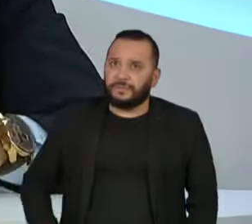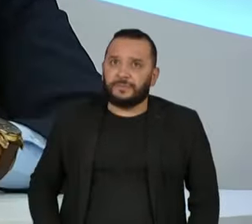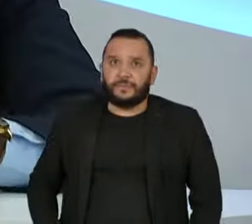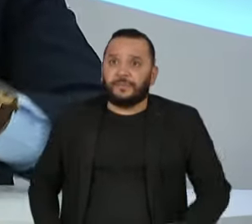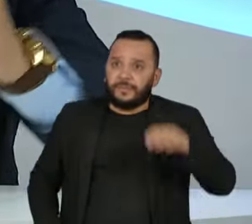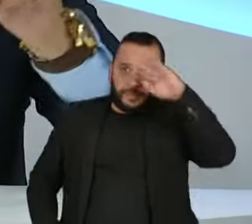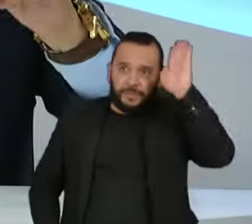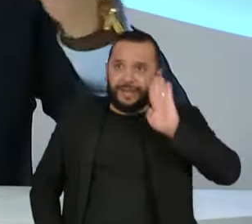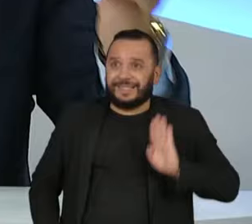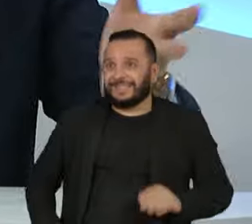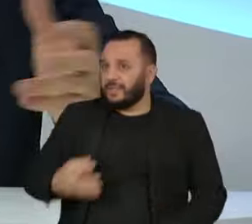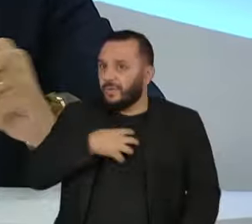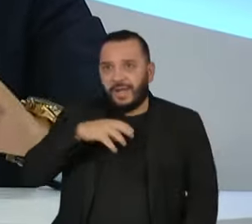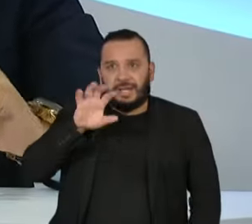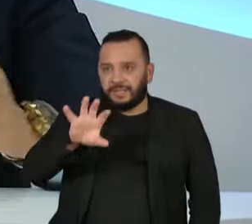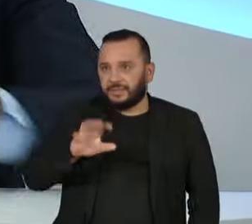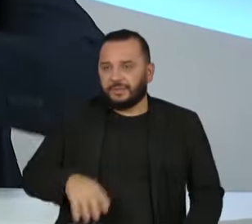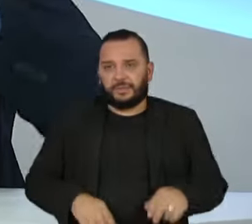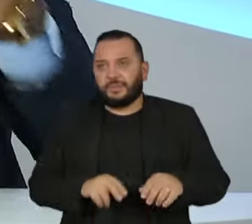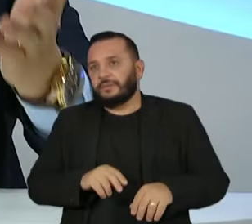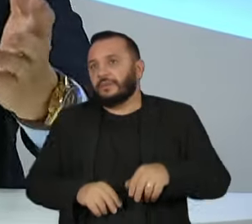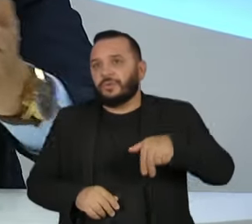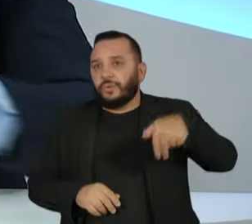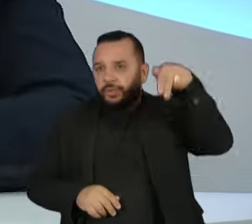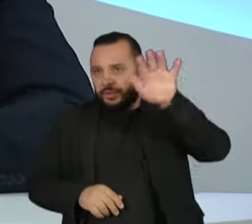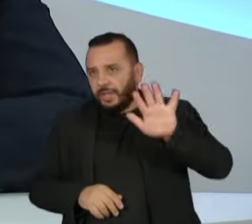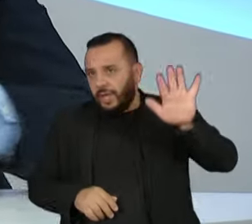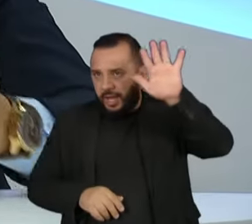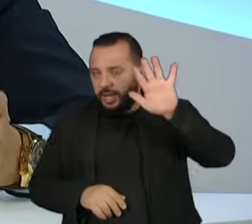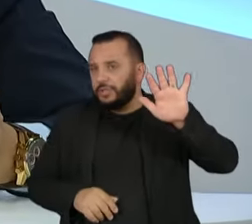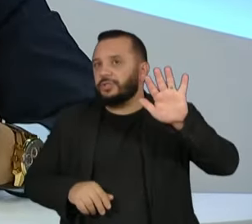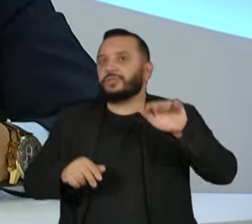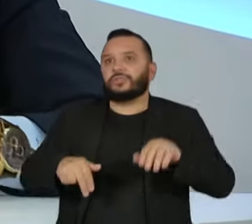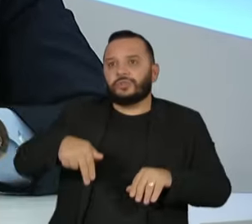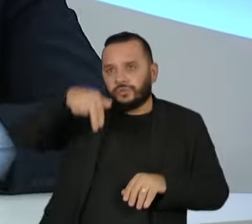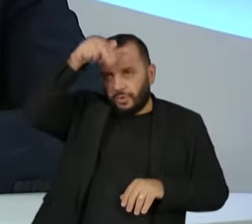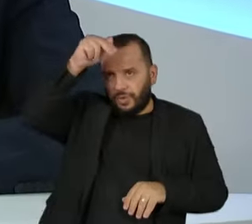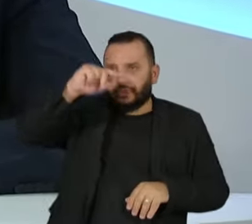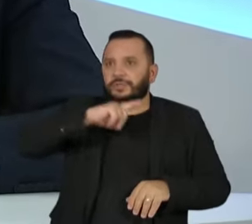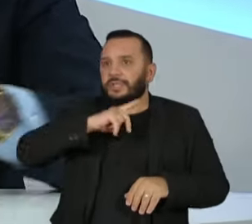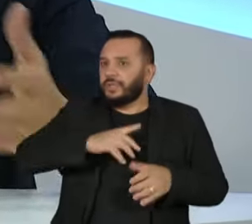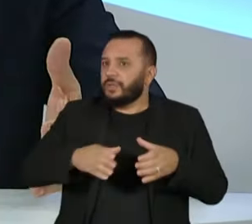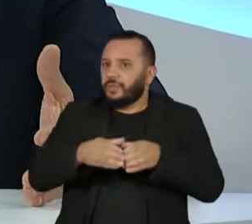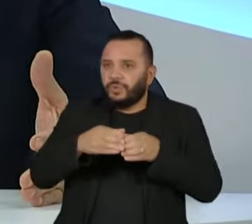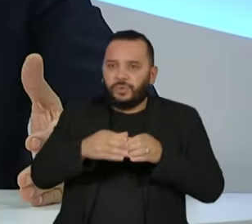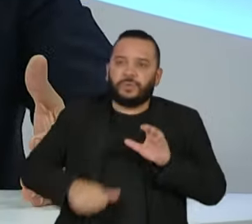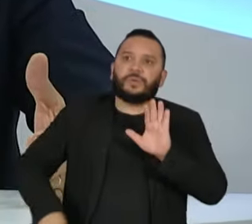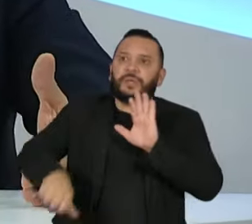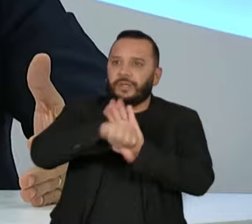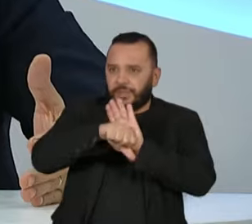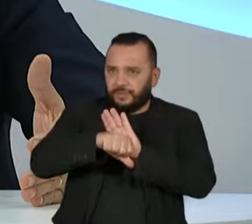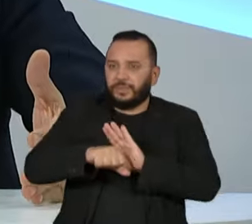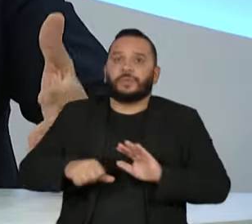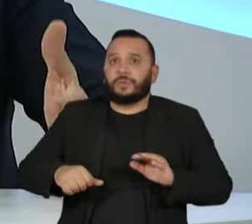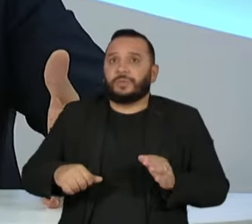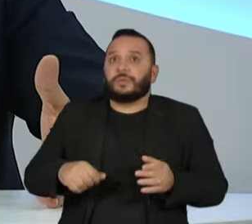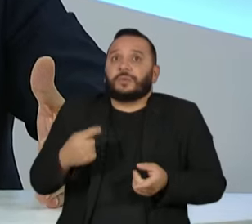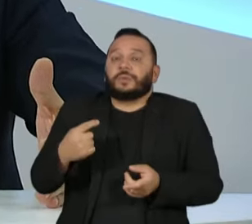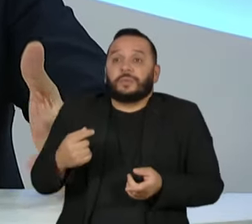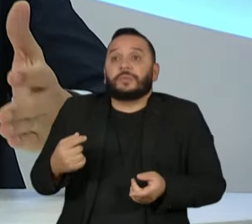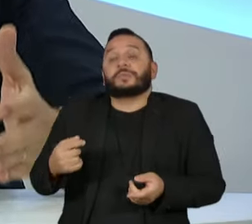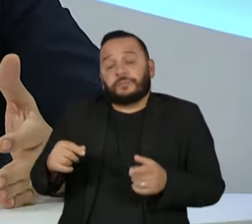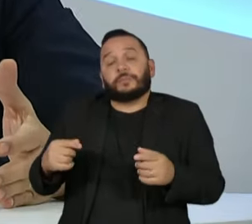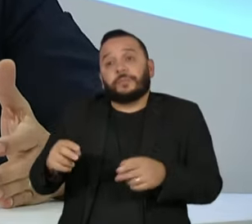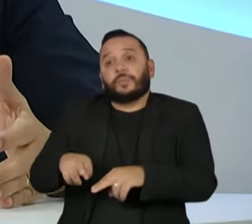Brasil que é assim, não é o Nordeste, não é o Norte, o Brasil inteiro tomado também pelas facções. E isso tem uma correlação direta com a